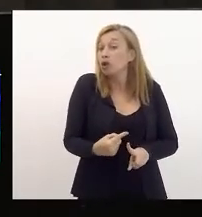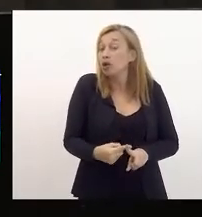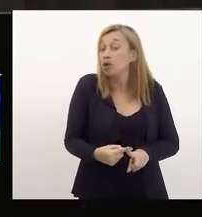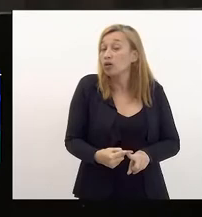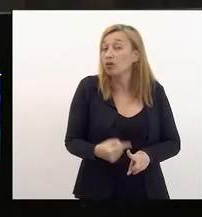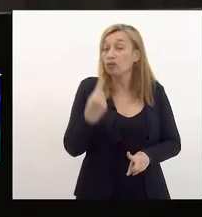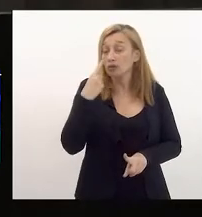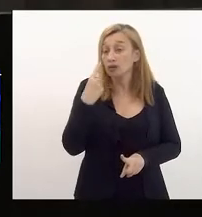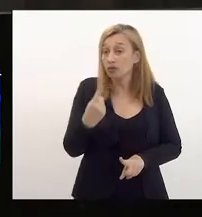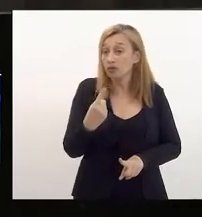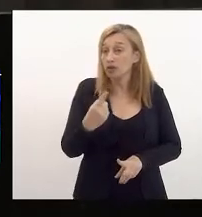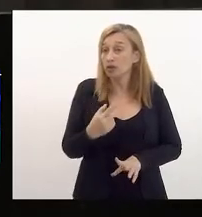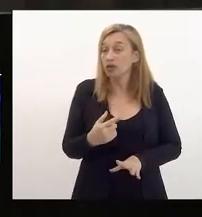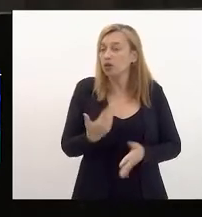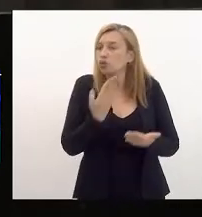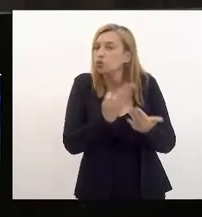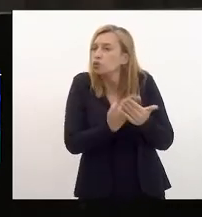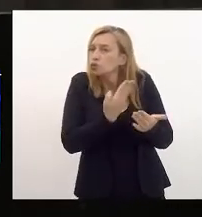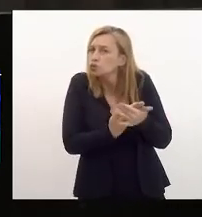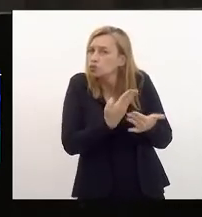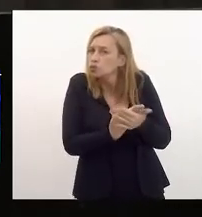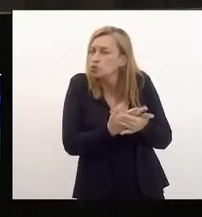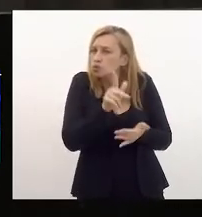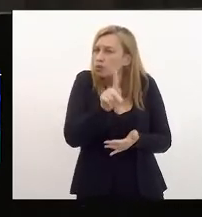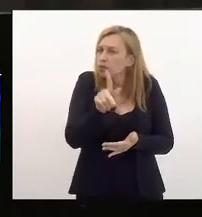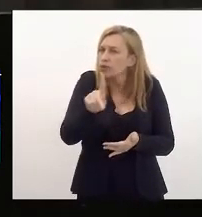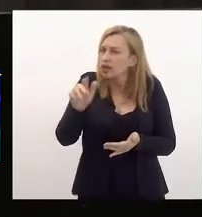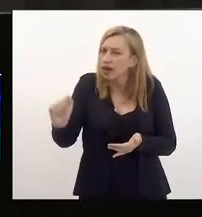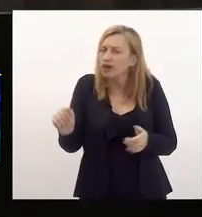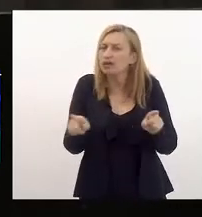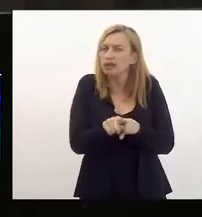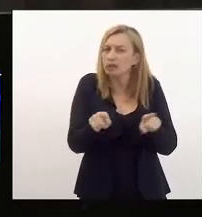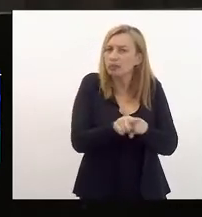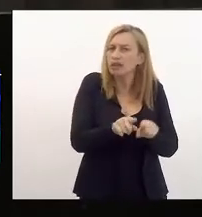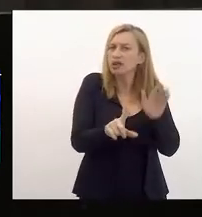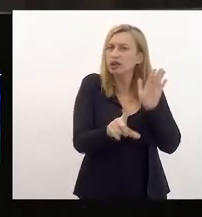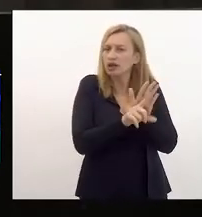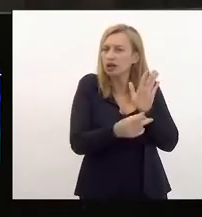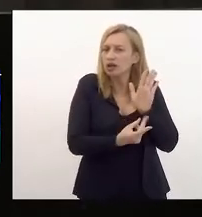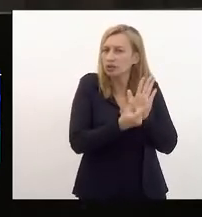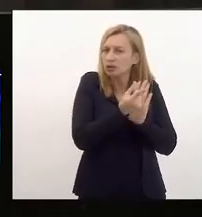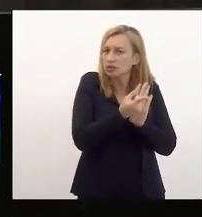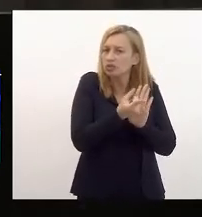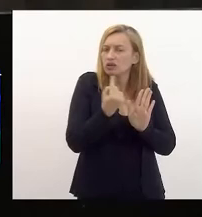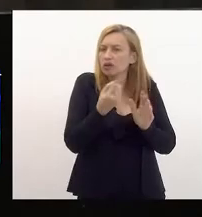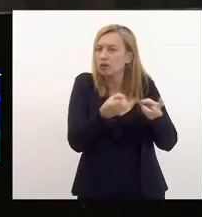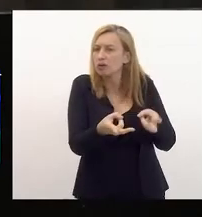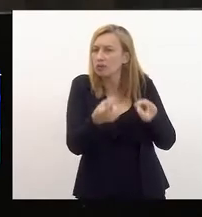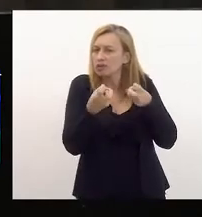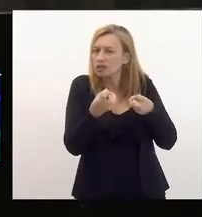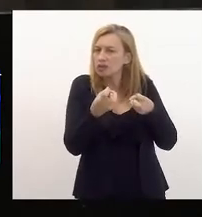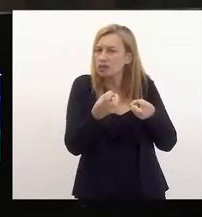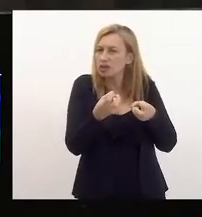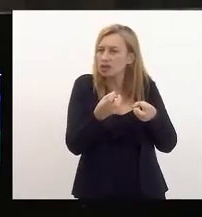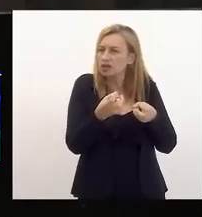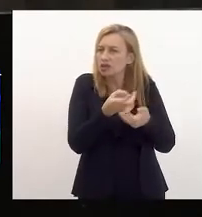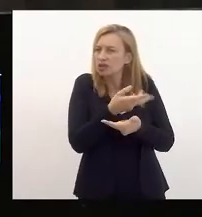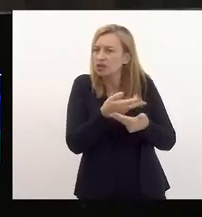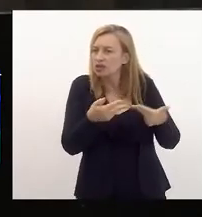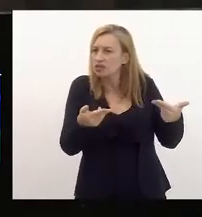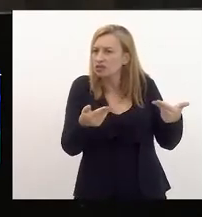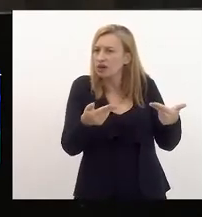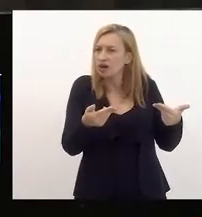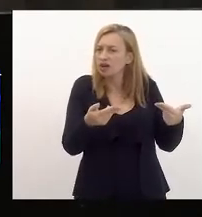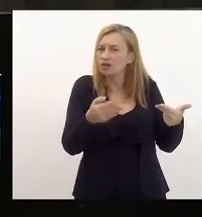você se debruça no estudo da peça do PPA e da LOA, você percebe que há uma inversão de prioridades.